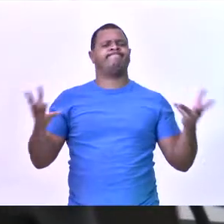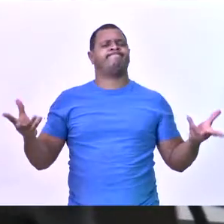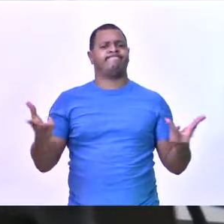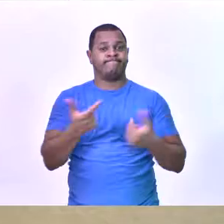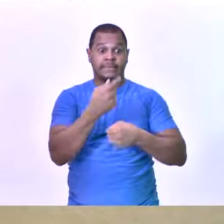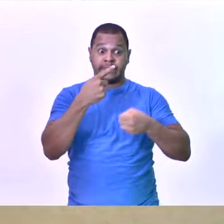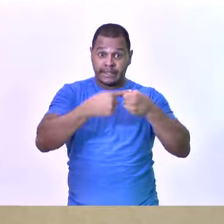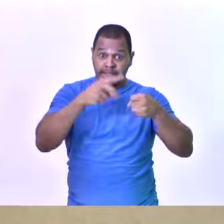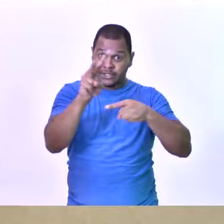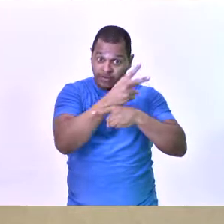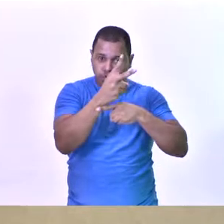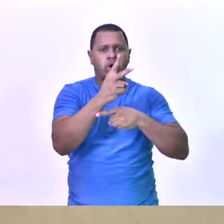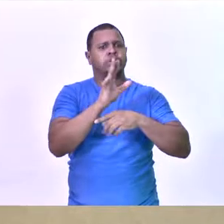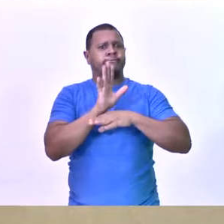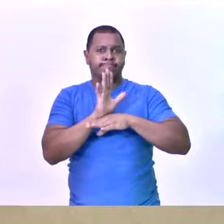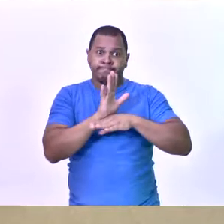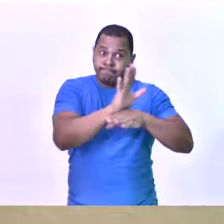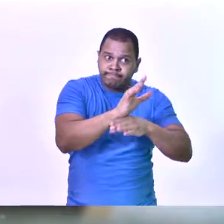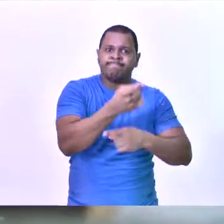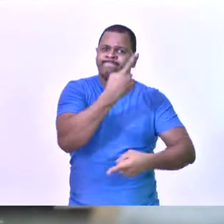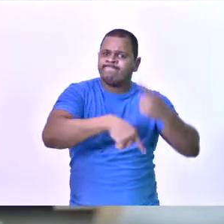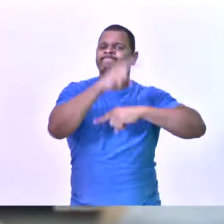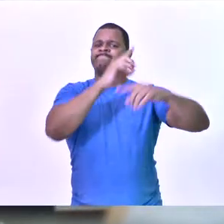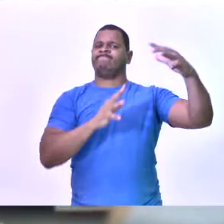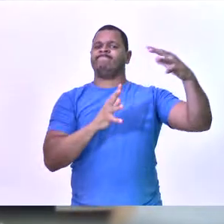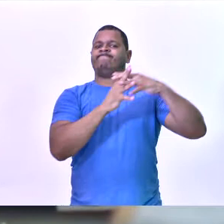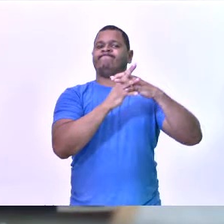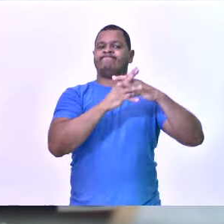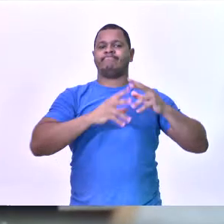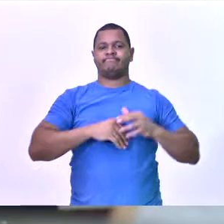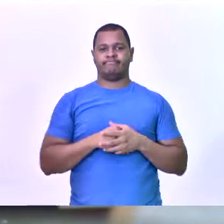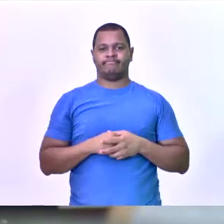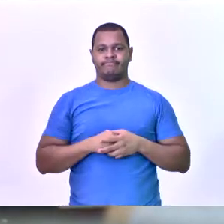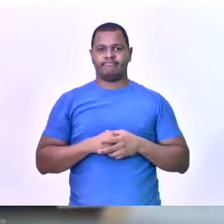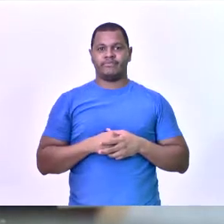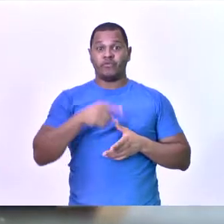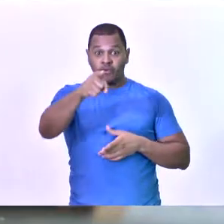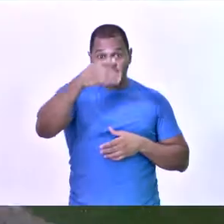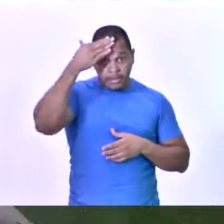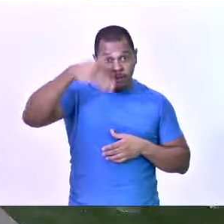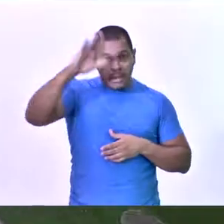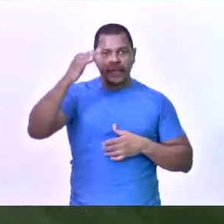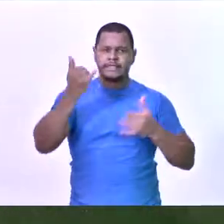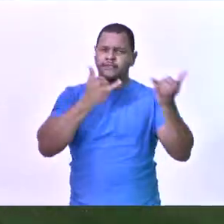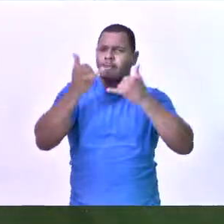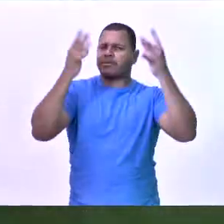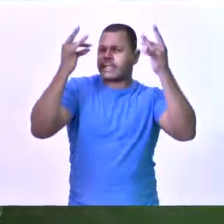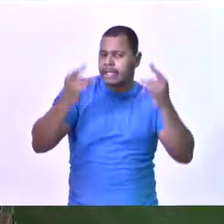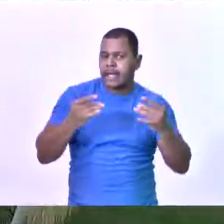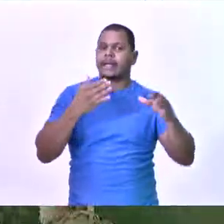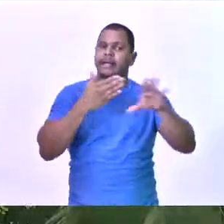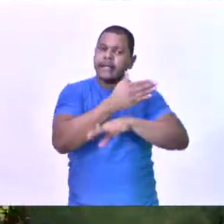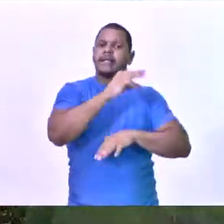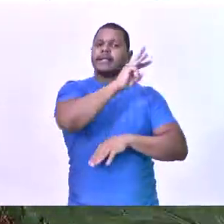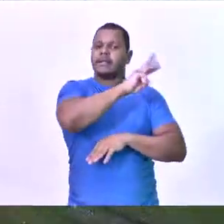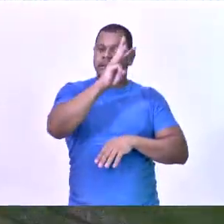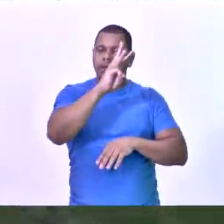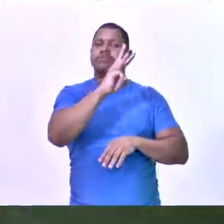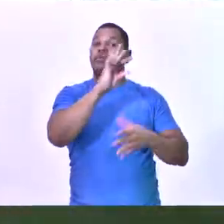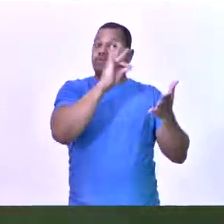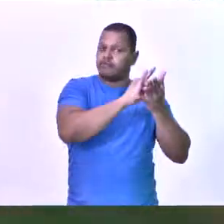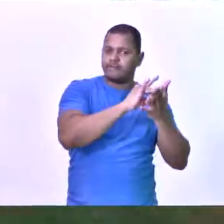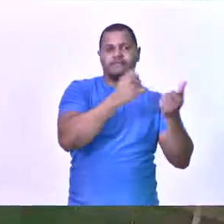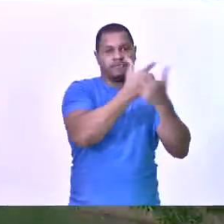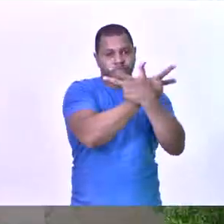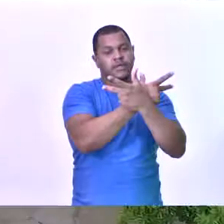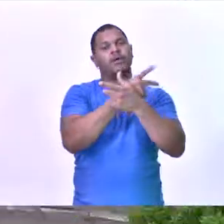vivência acadêmica diversificada e rica, com impactos positivos na comunidade. Conheça outros detalhes por meio do site